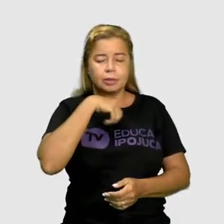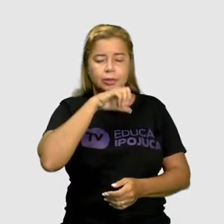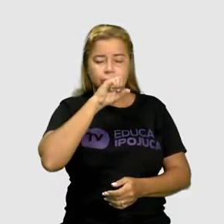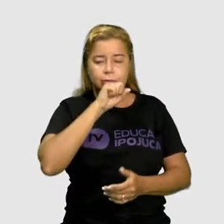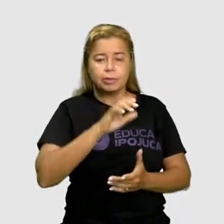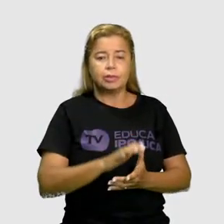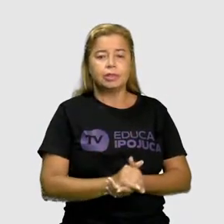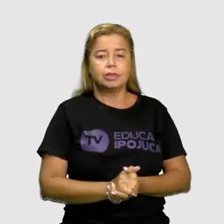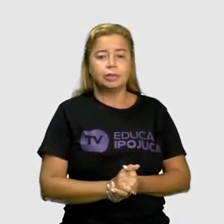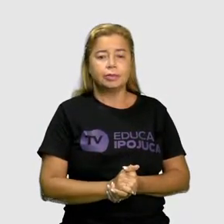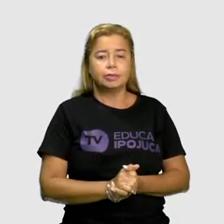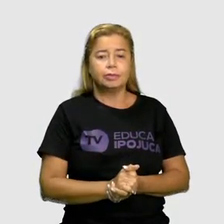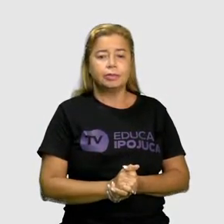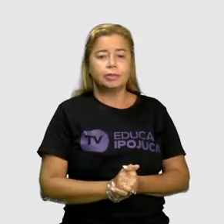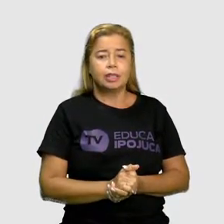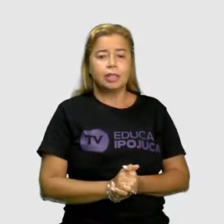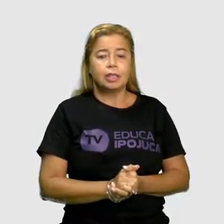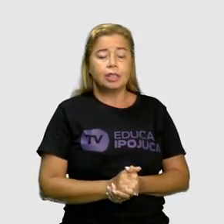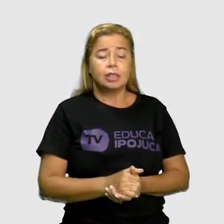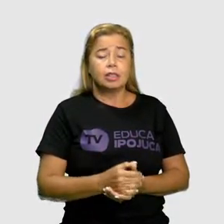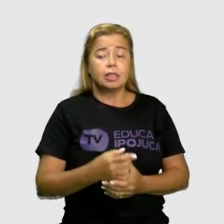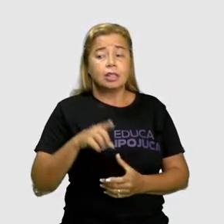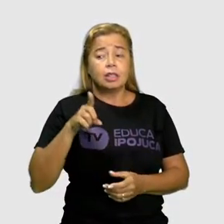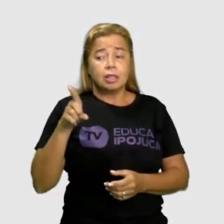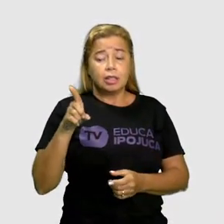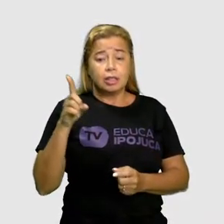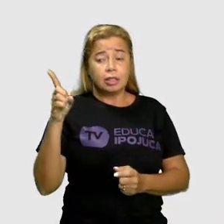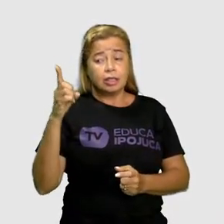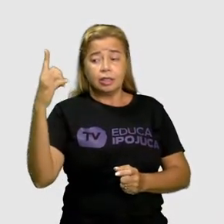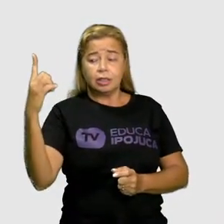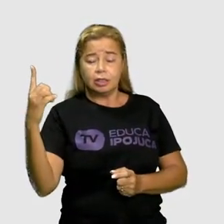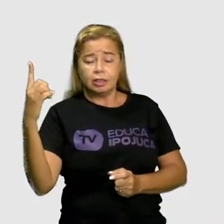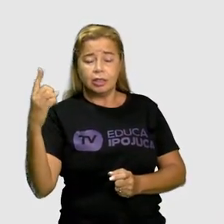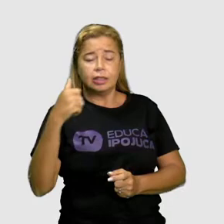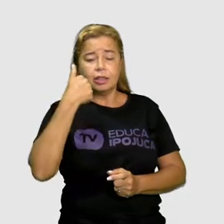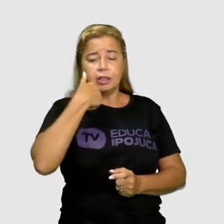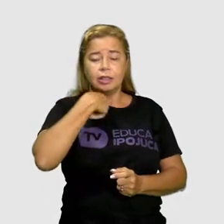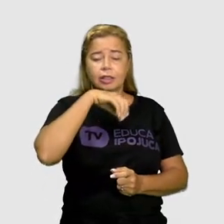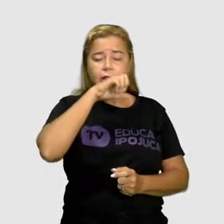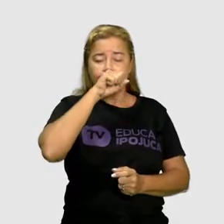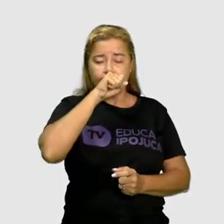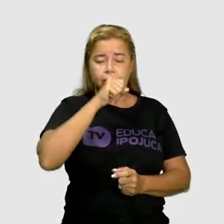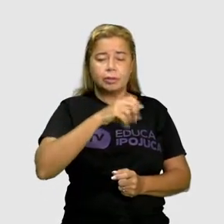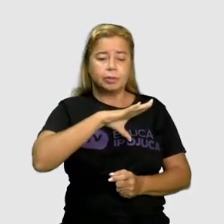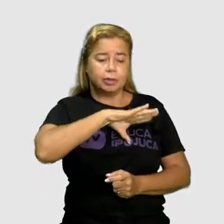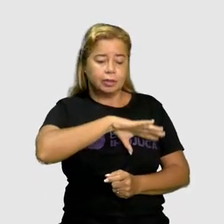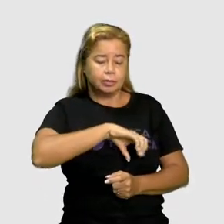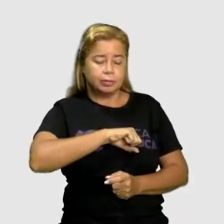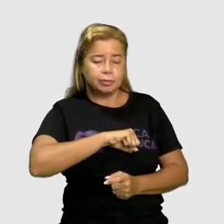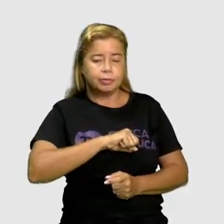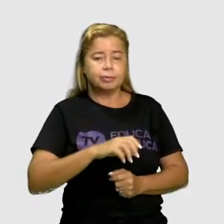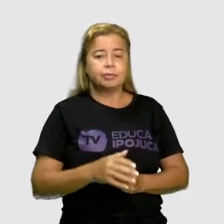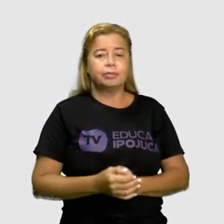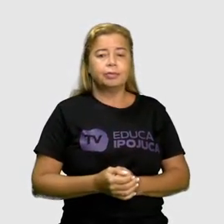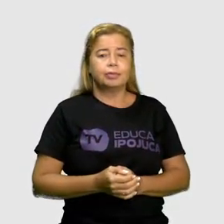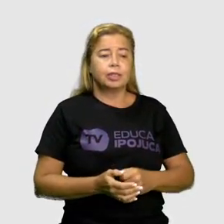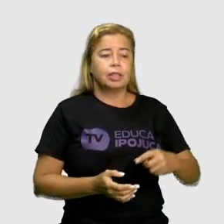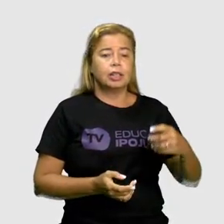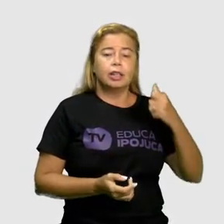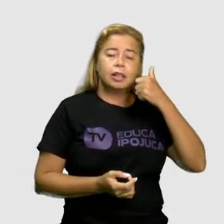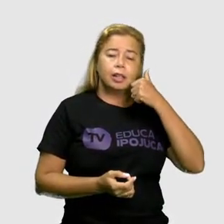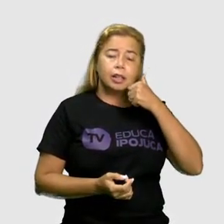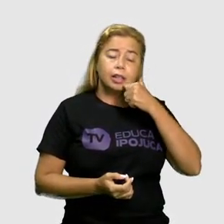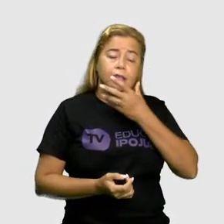mãe. Ele ama a mãe dele. Ela ama a mãe dela. Ele ama